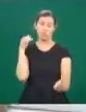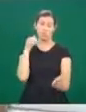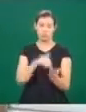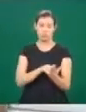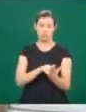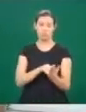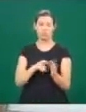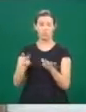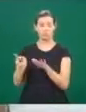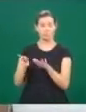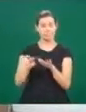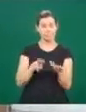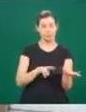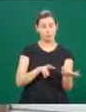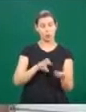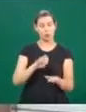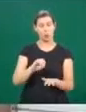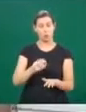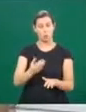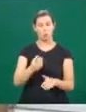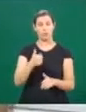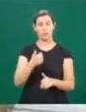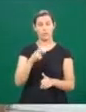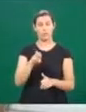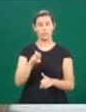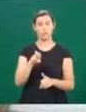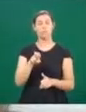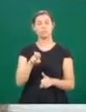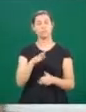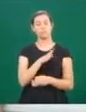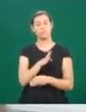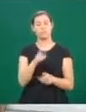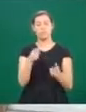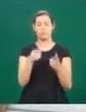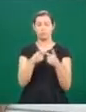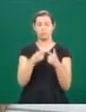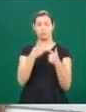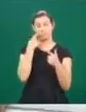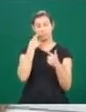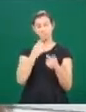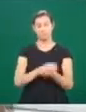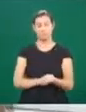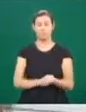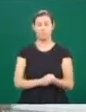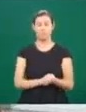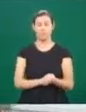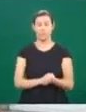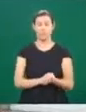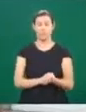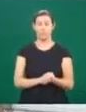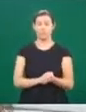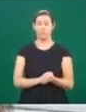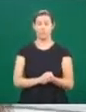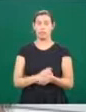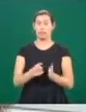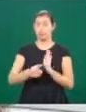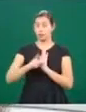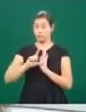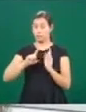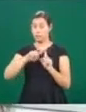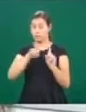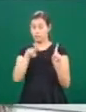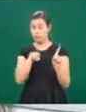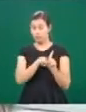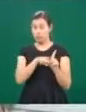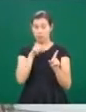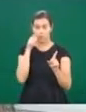começado pré-gravidez, não adianta você querer começar depois que você está grávida, que aí a gente não vai minimizar esses riscos. Então, de três